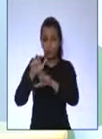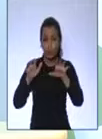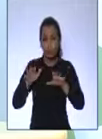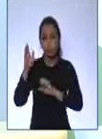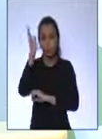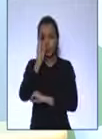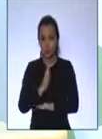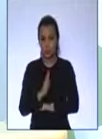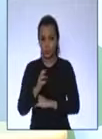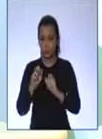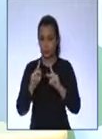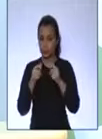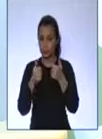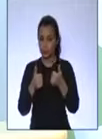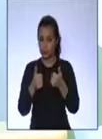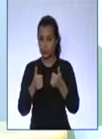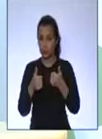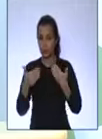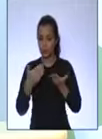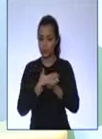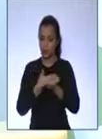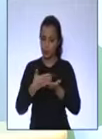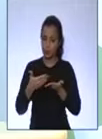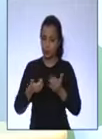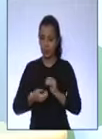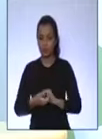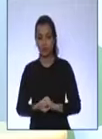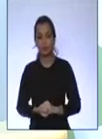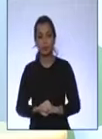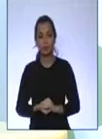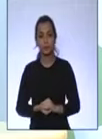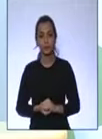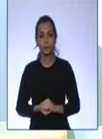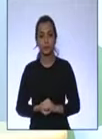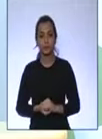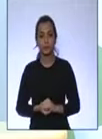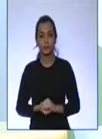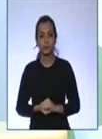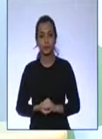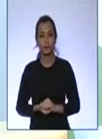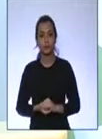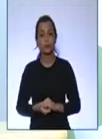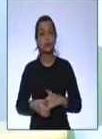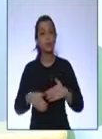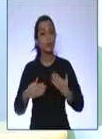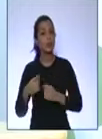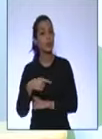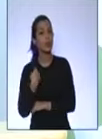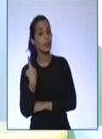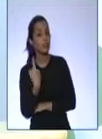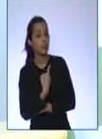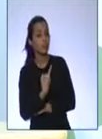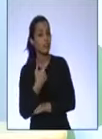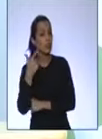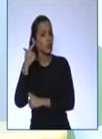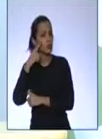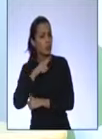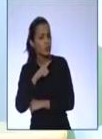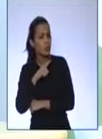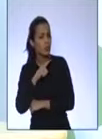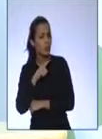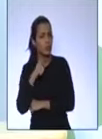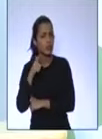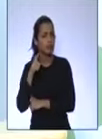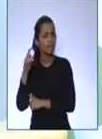Brasil. Então, vamos lá. Para que a gente consiga contextualizar toda essa questão geoeconômica, gente precisa